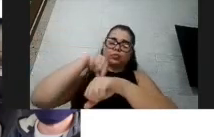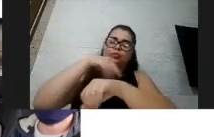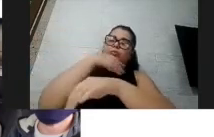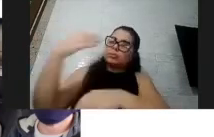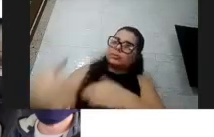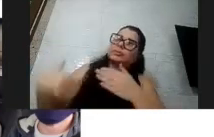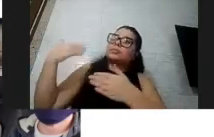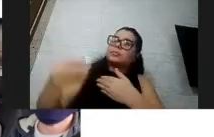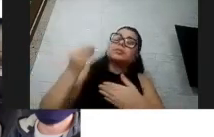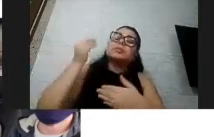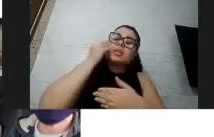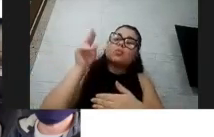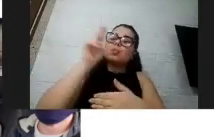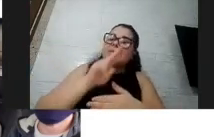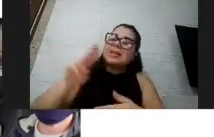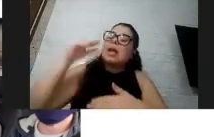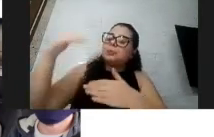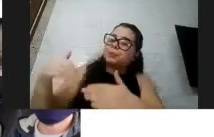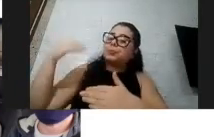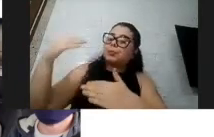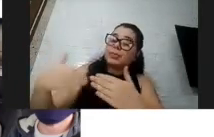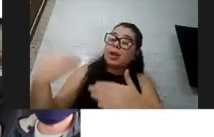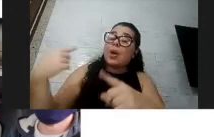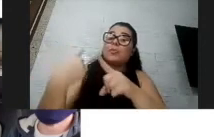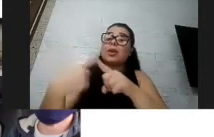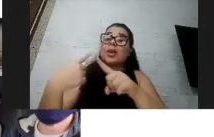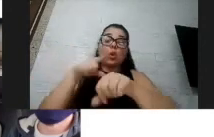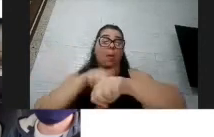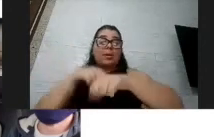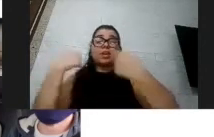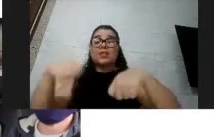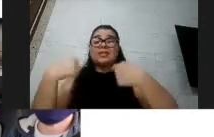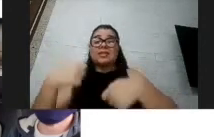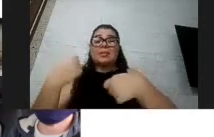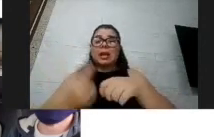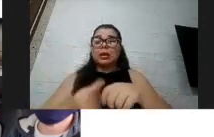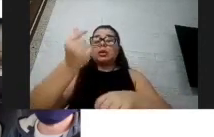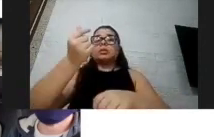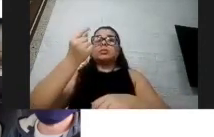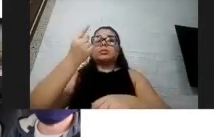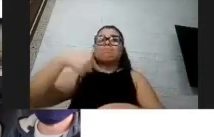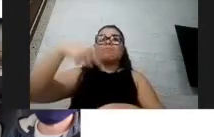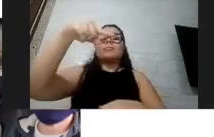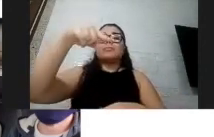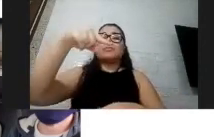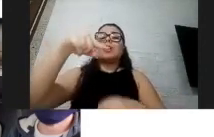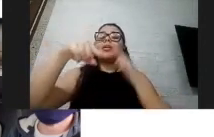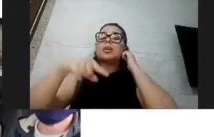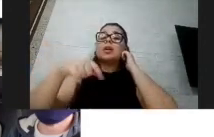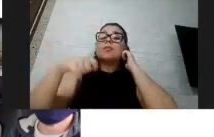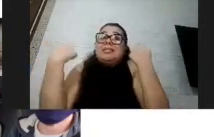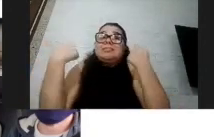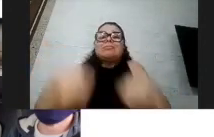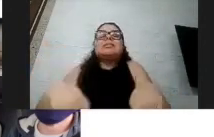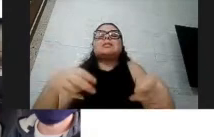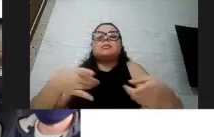quase duas horas e daí, quando for preciso sair, de sair de casa, que daí a máscara é imprescindível,